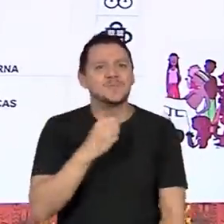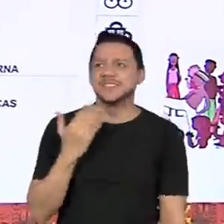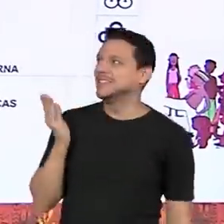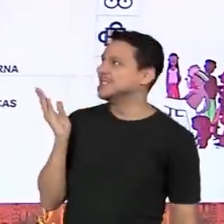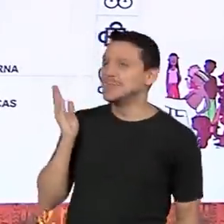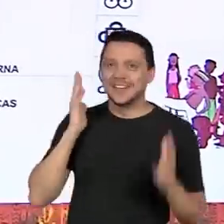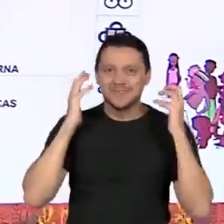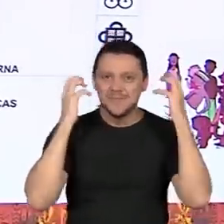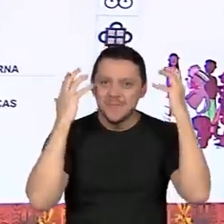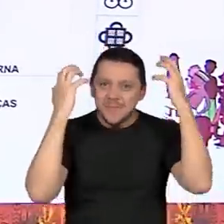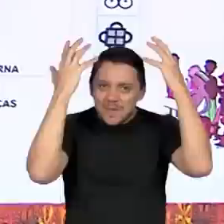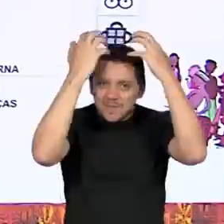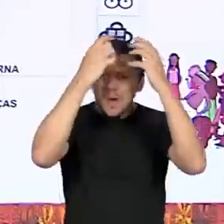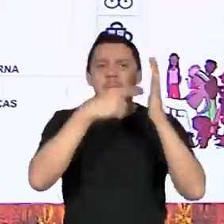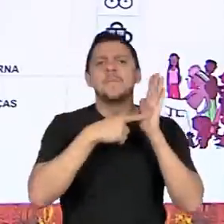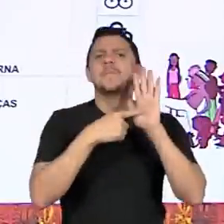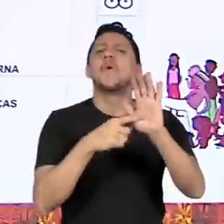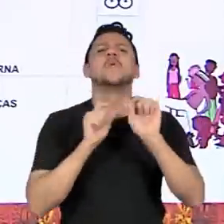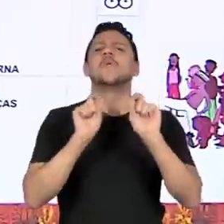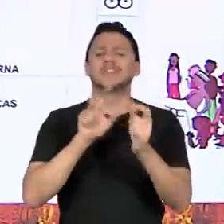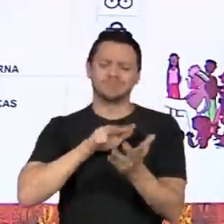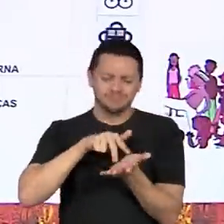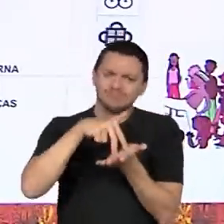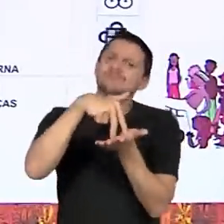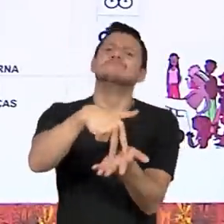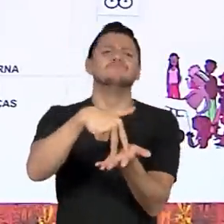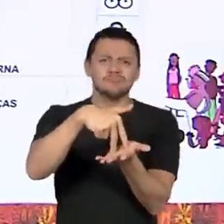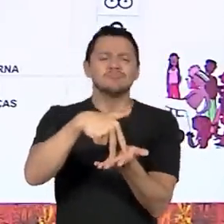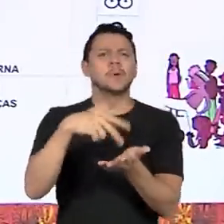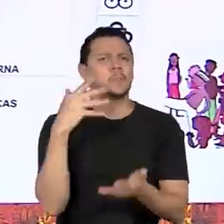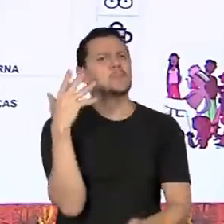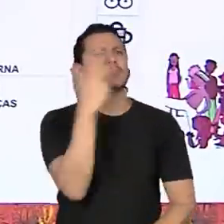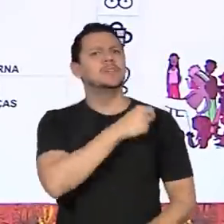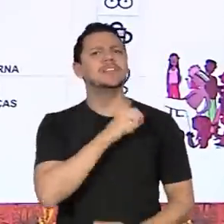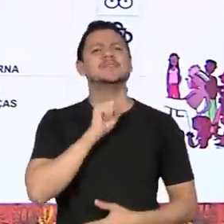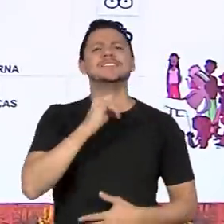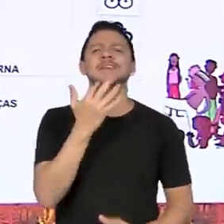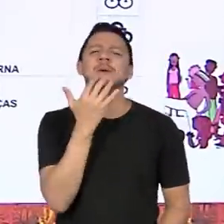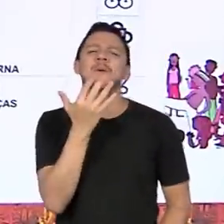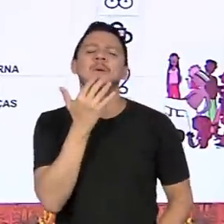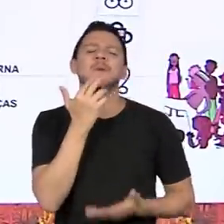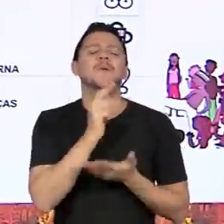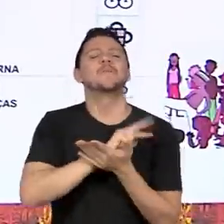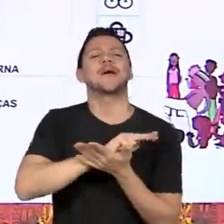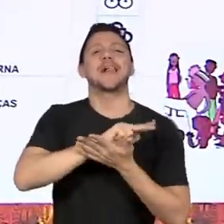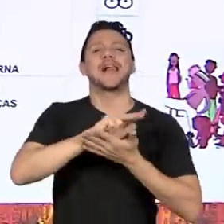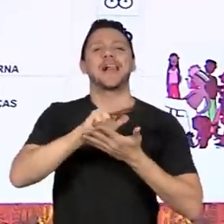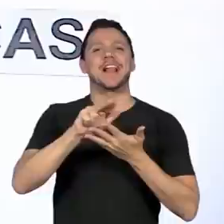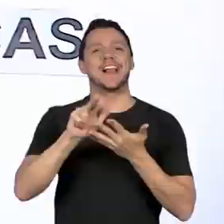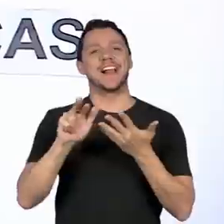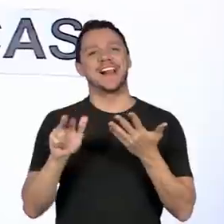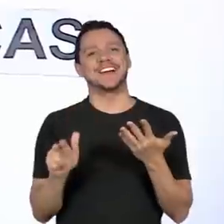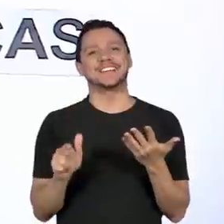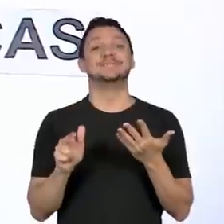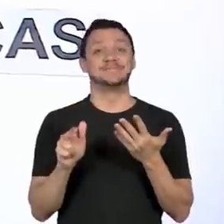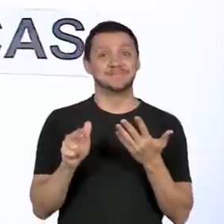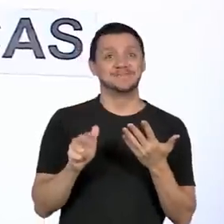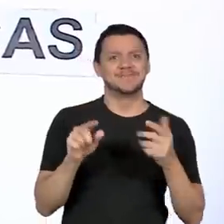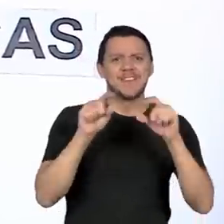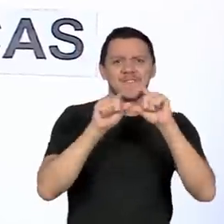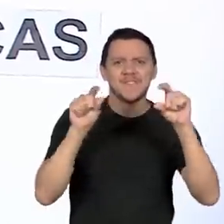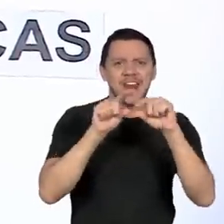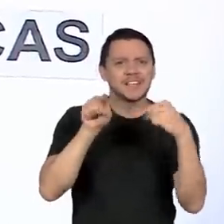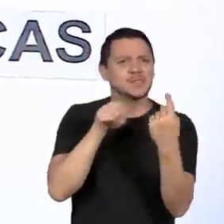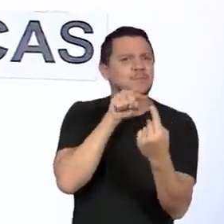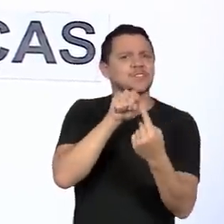símbolo de resistência que fica ainda mais bonito, pintado com muitas cores. Frases